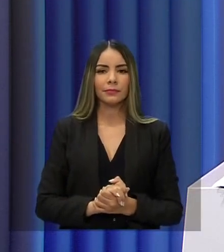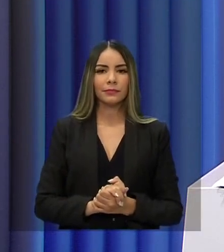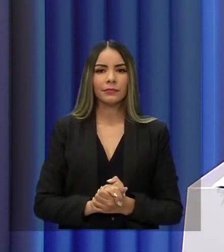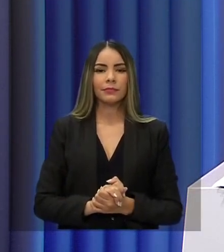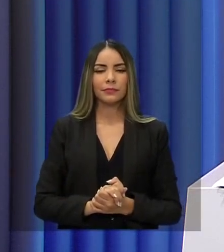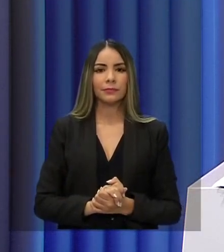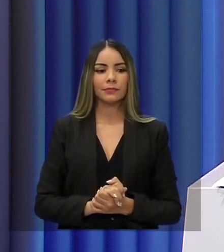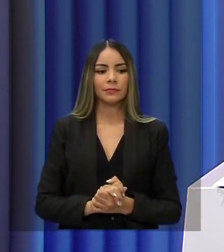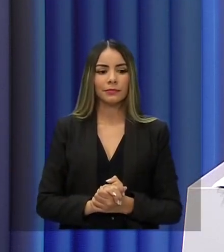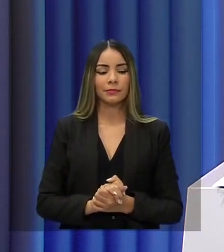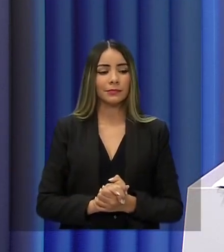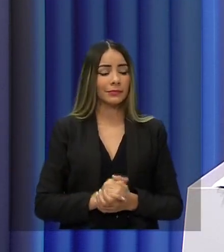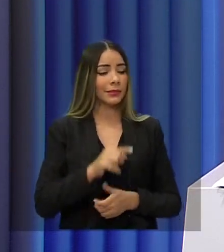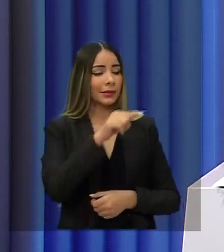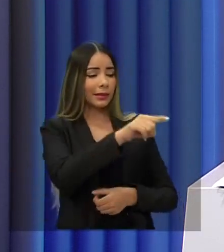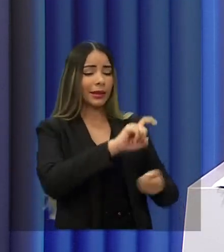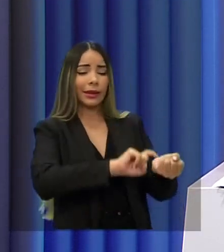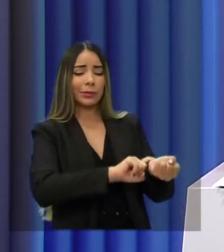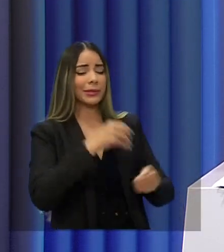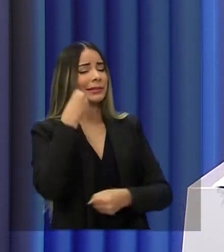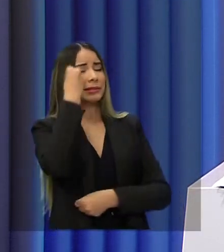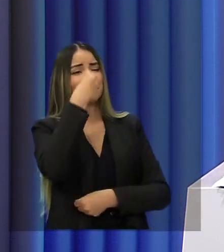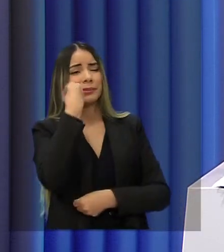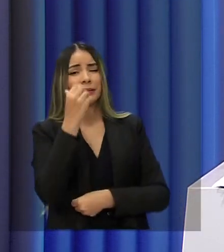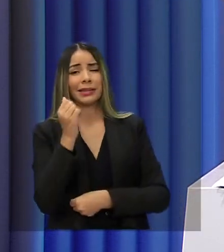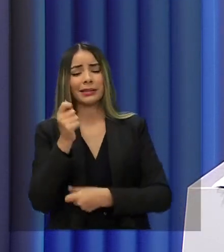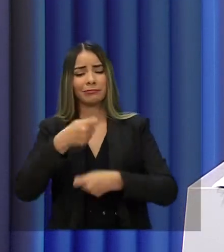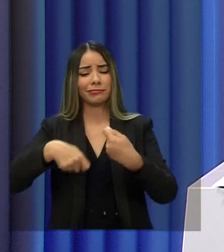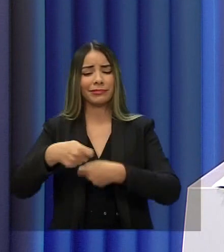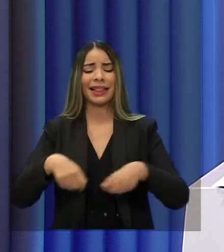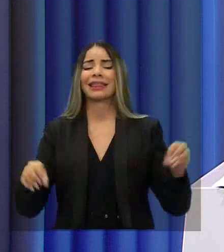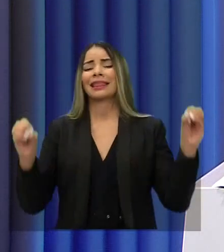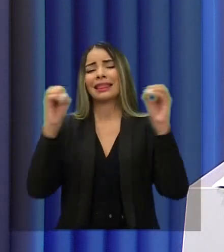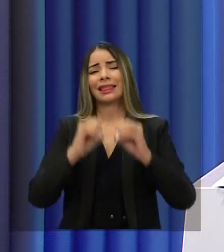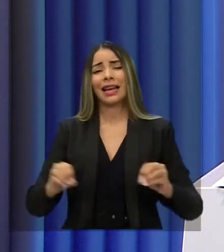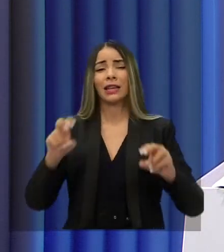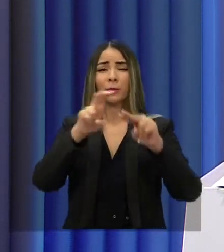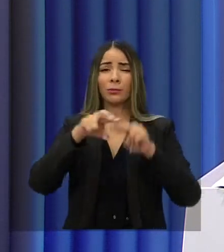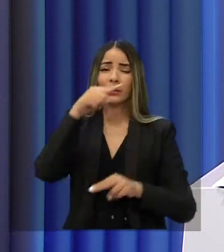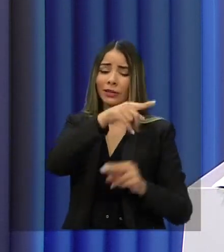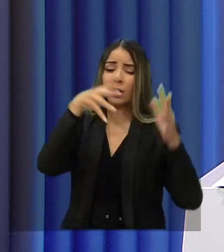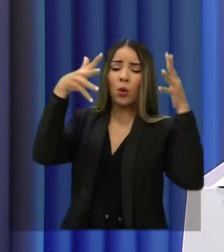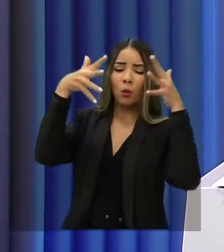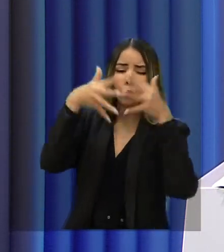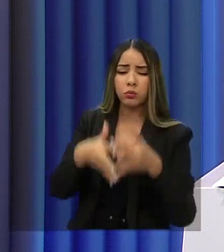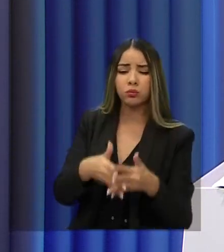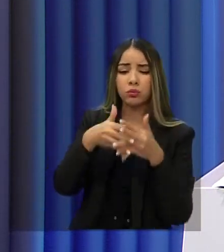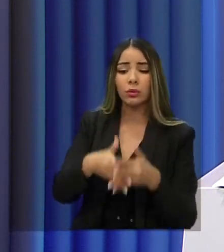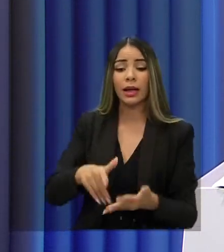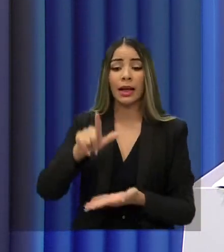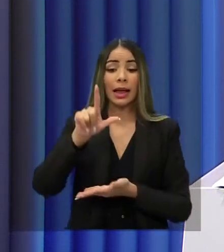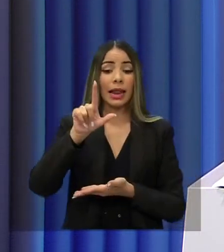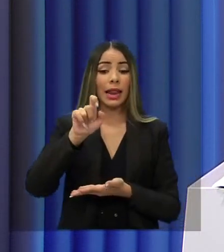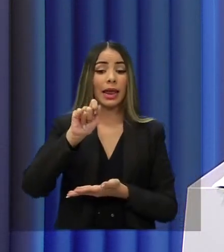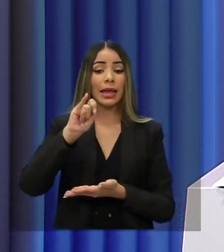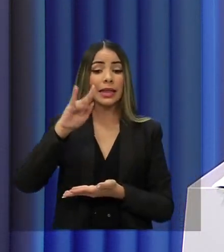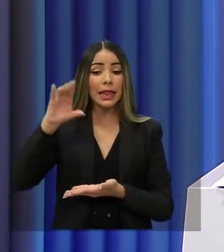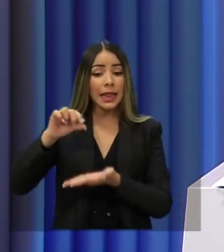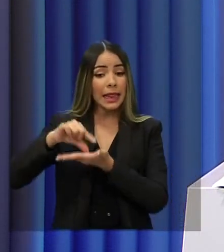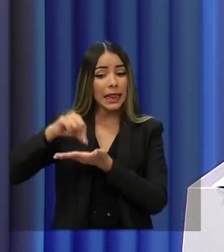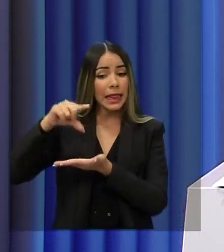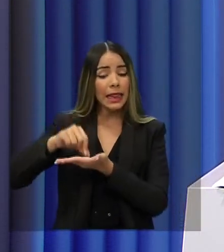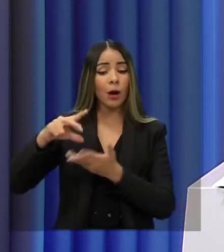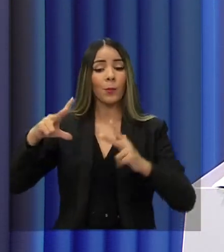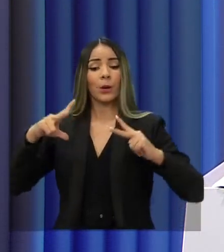O Elmano não tem experiência administrativa nenhuma. Talvez por isso esteja confundindo as coisas. Um leilão privado de uma PPP como